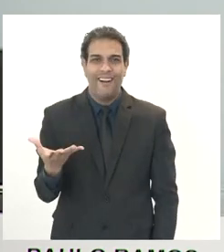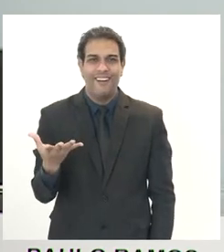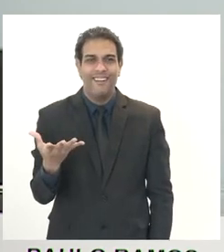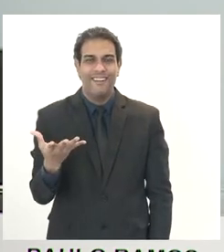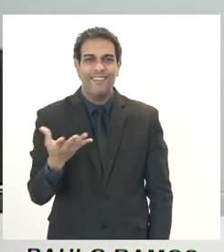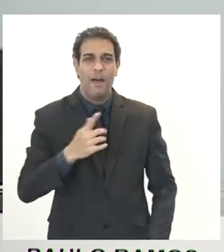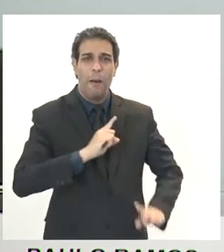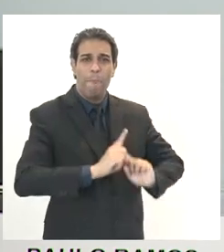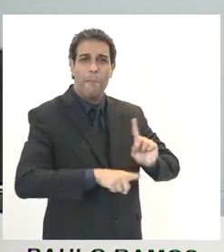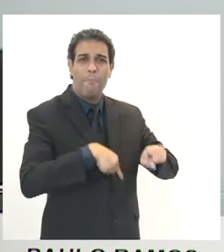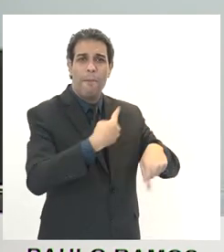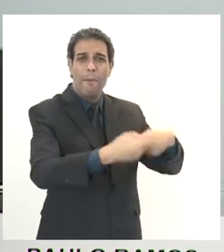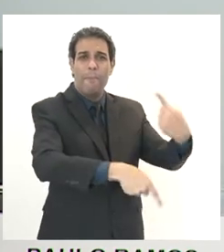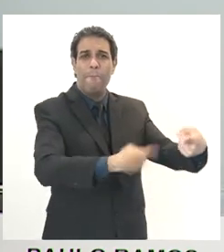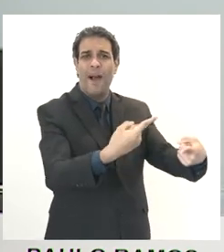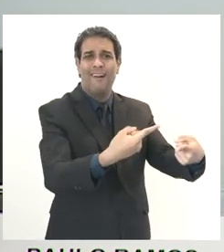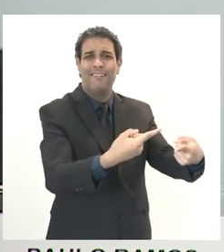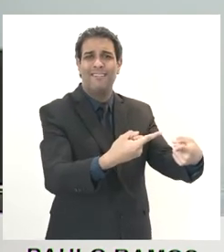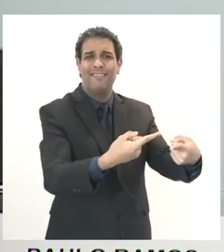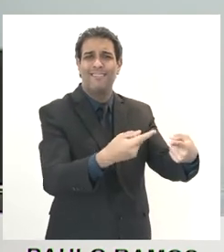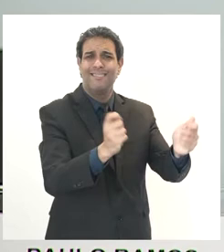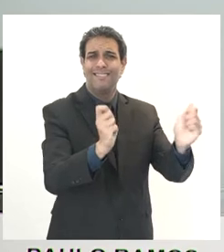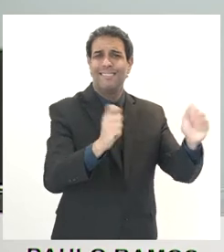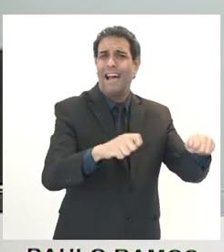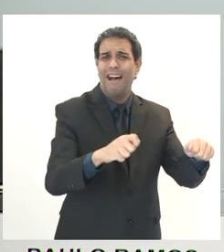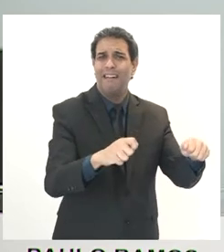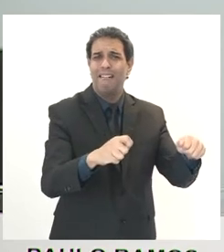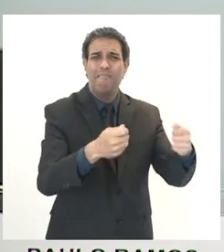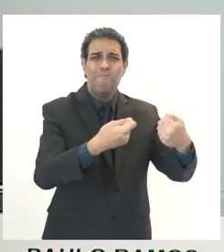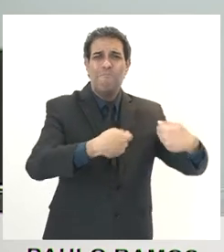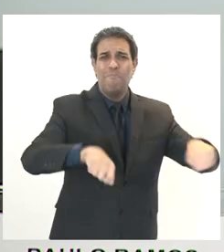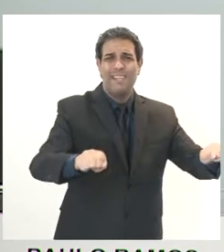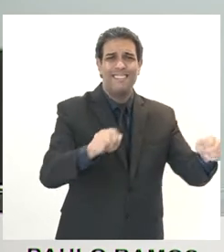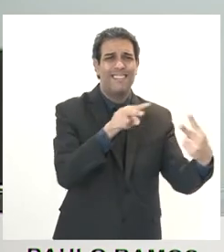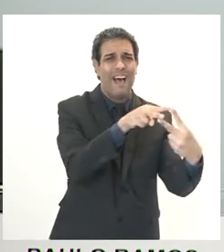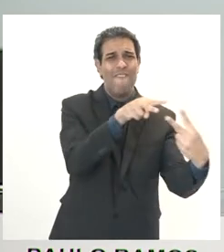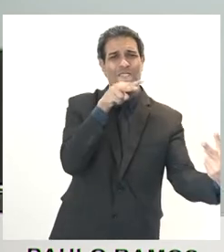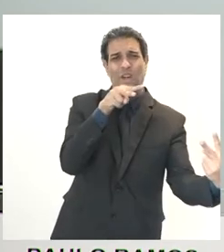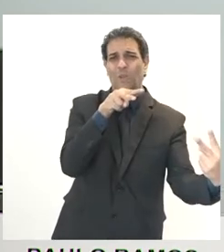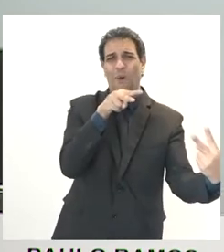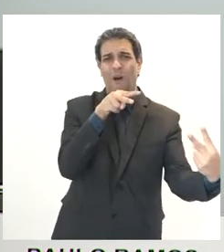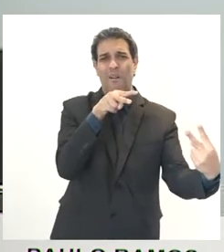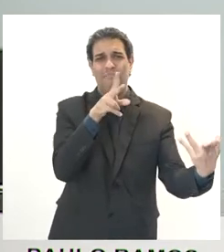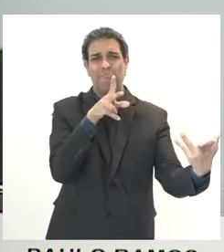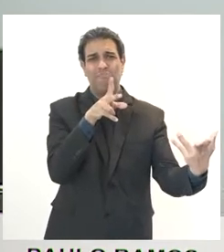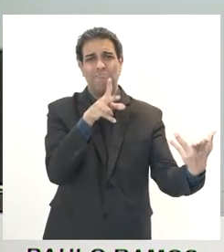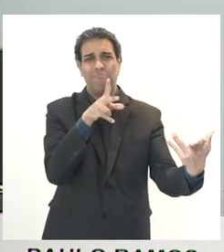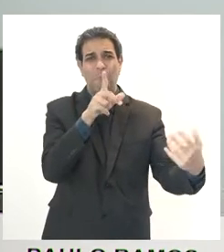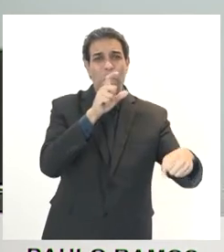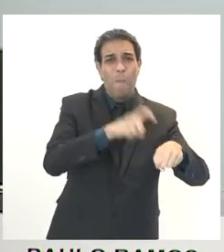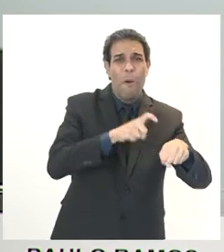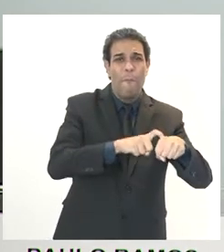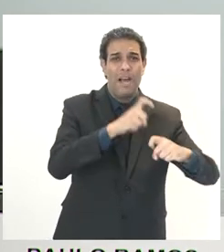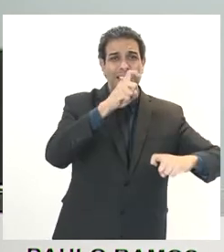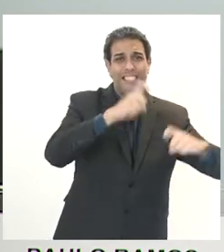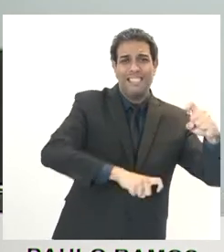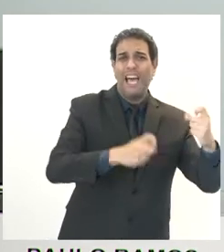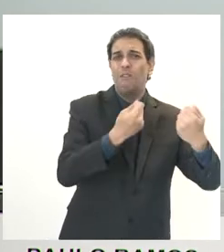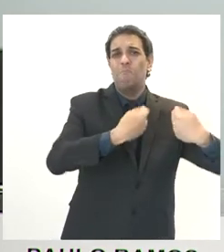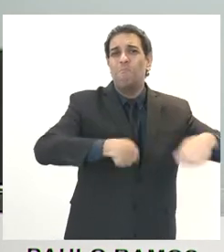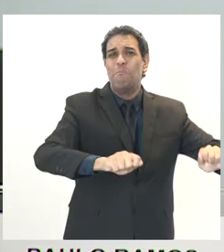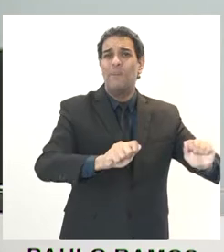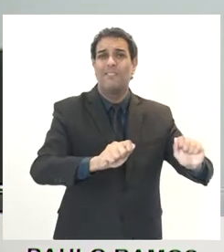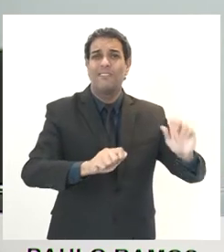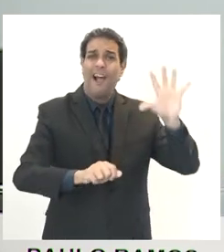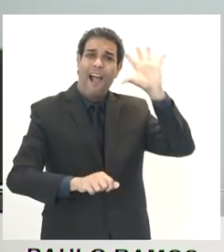procriação, então, não há necessidade do ato. Fica